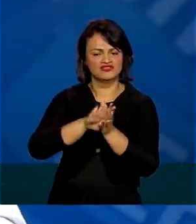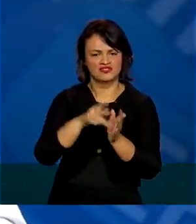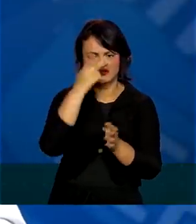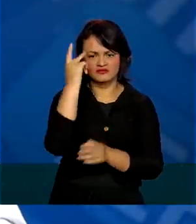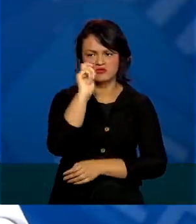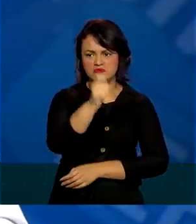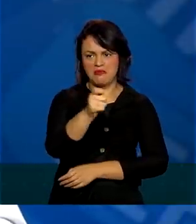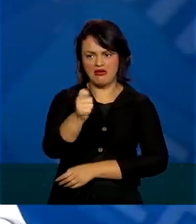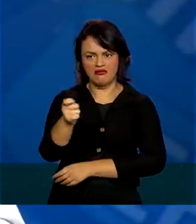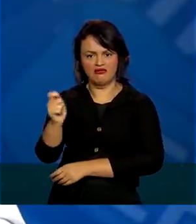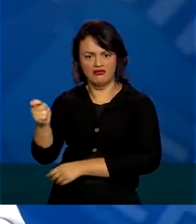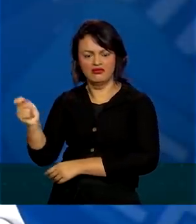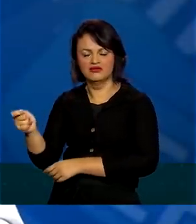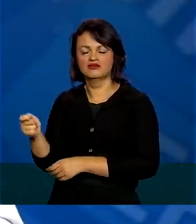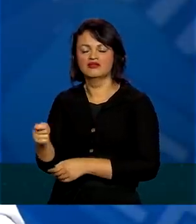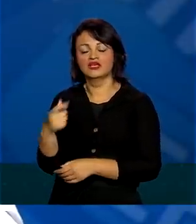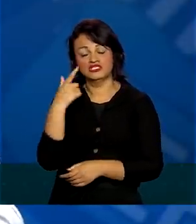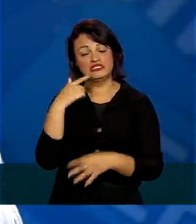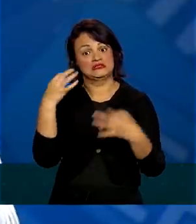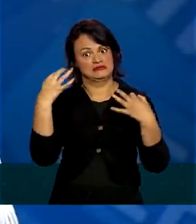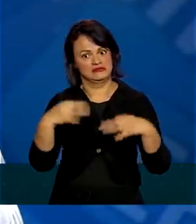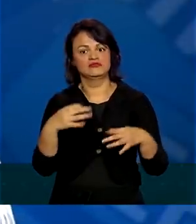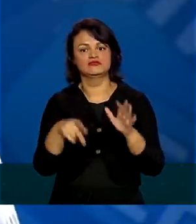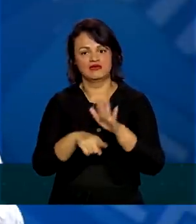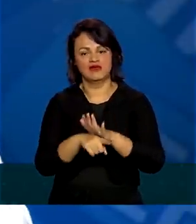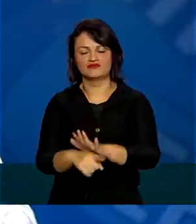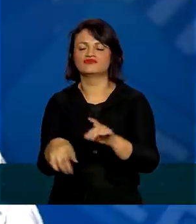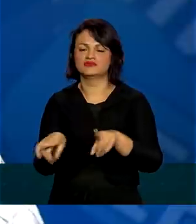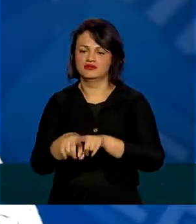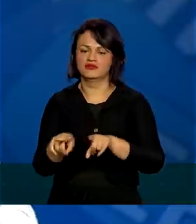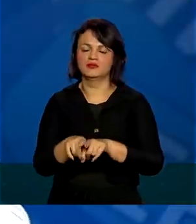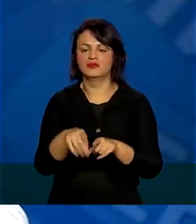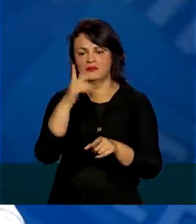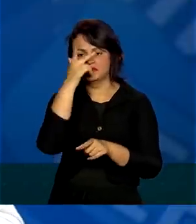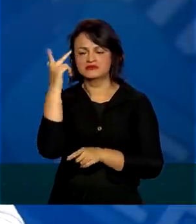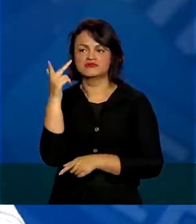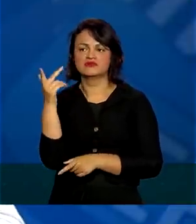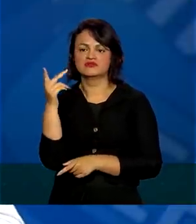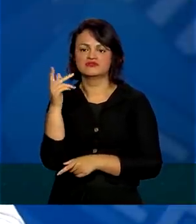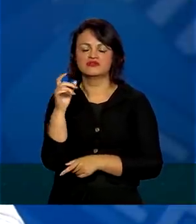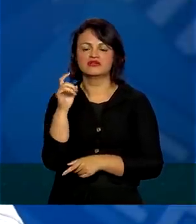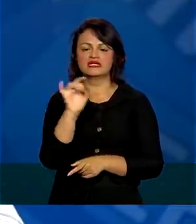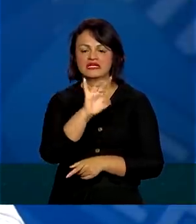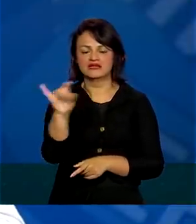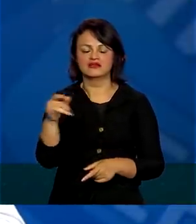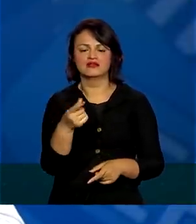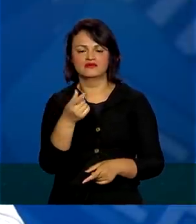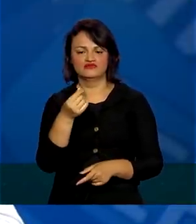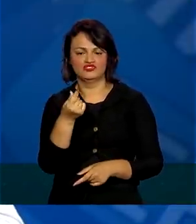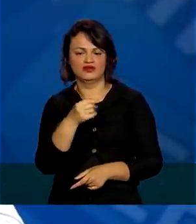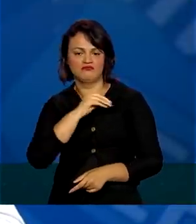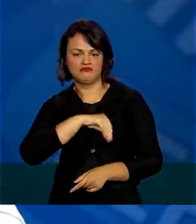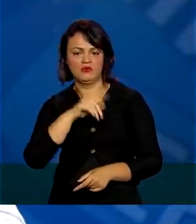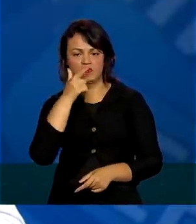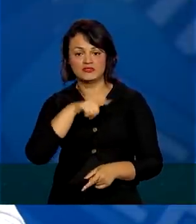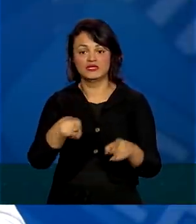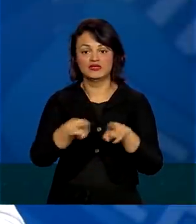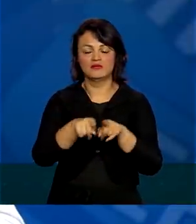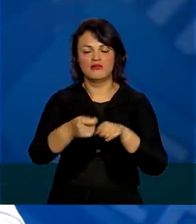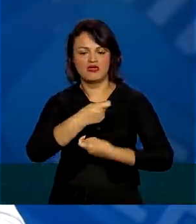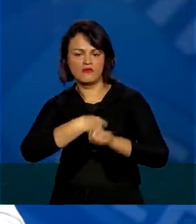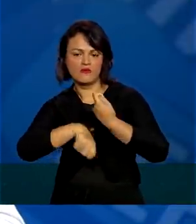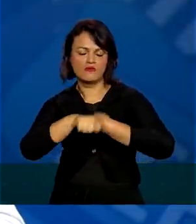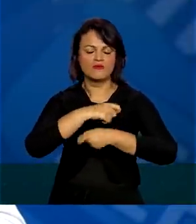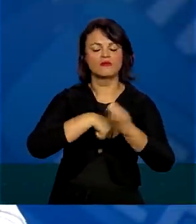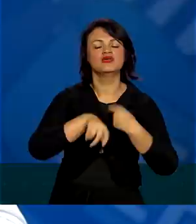pessoas. A gente tem certeza que isso ajuda muito, não só as pessoas terem os seus subsídios, como a própria economia. Temos